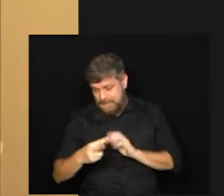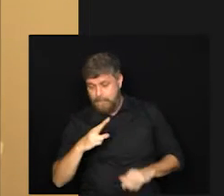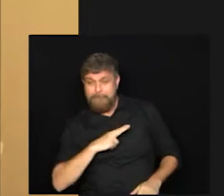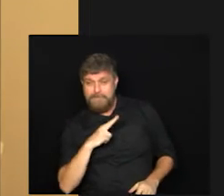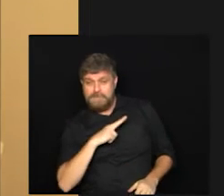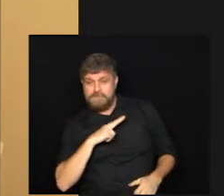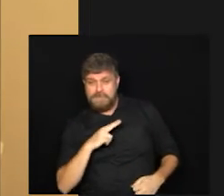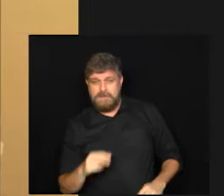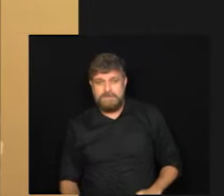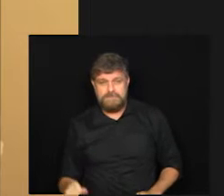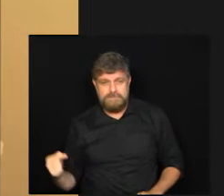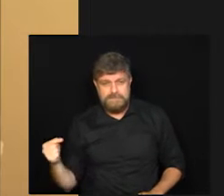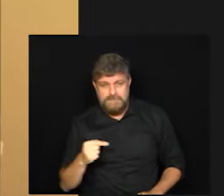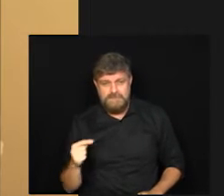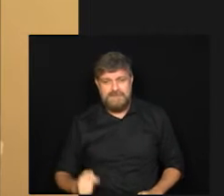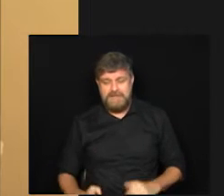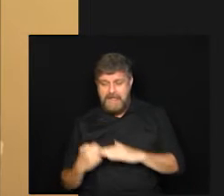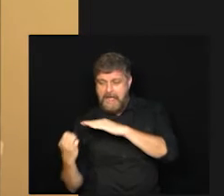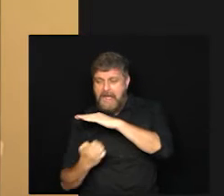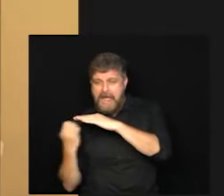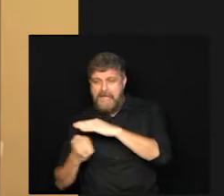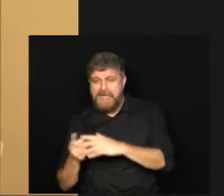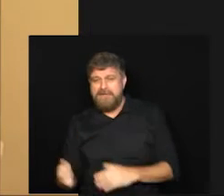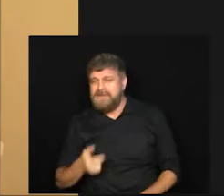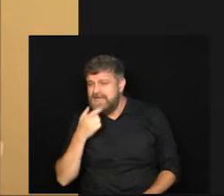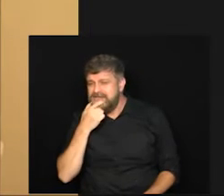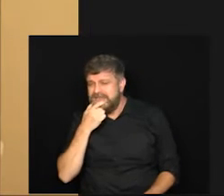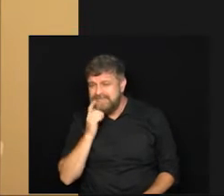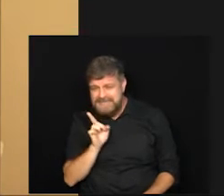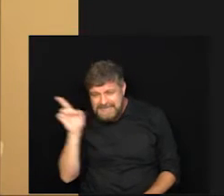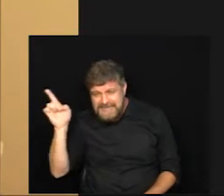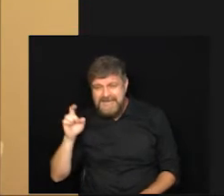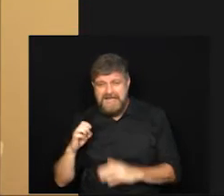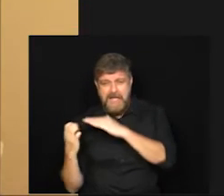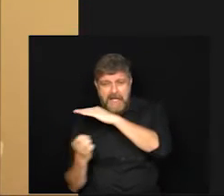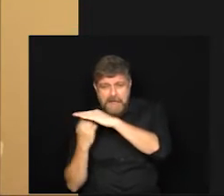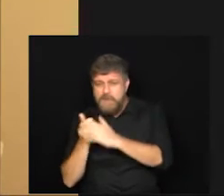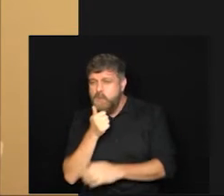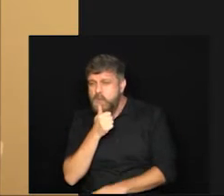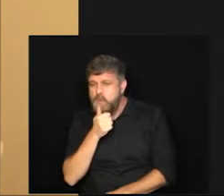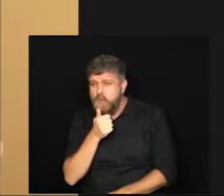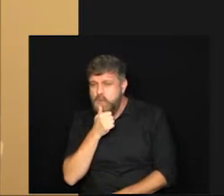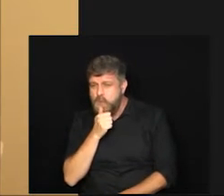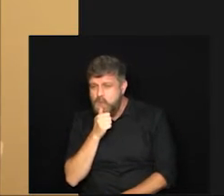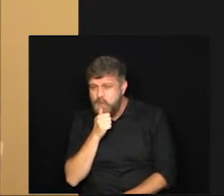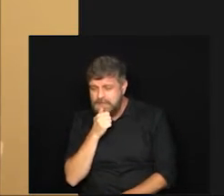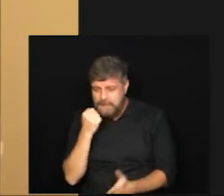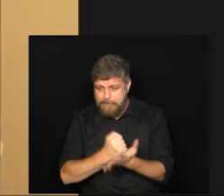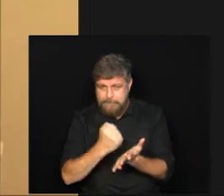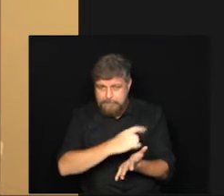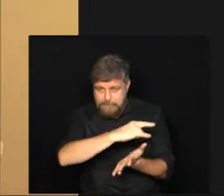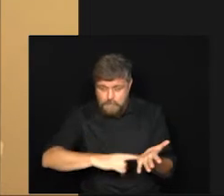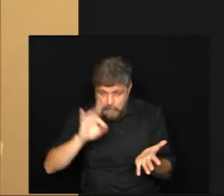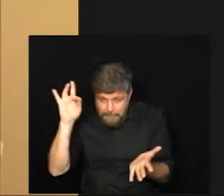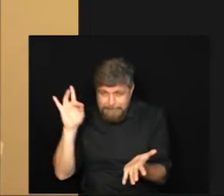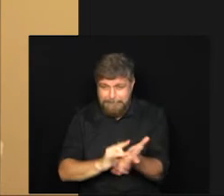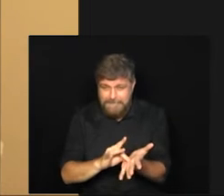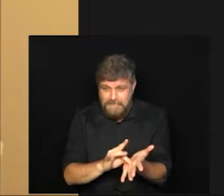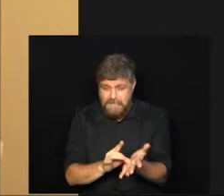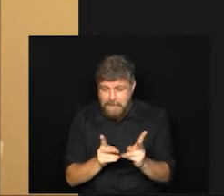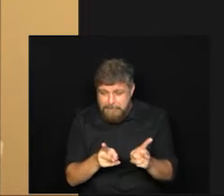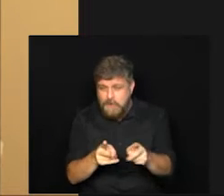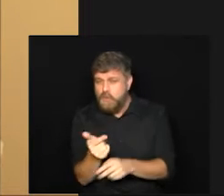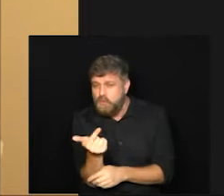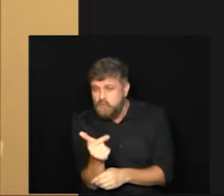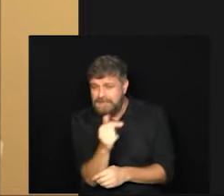a a Pfizer e outras empresas que ainda não tem registro definitivo aqui no